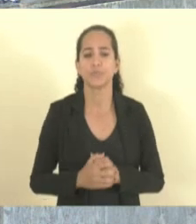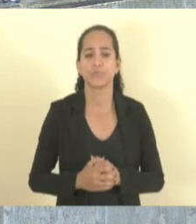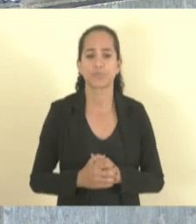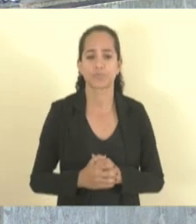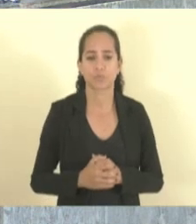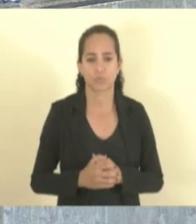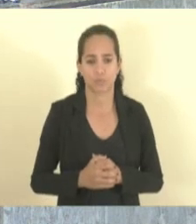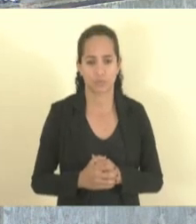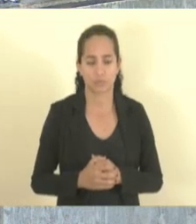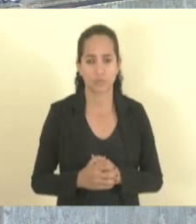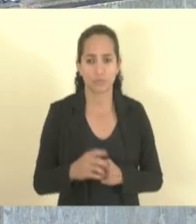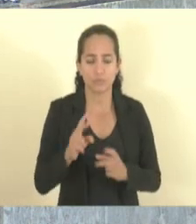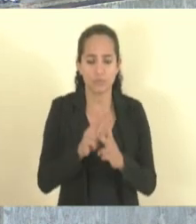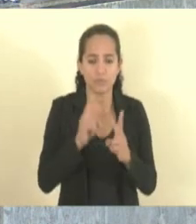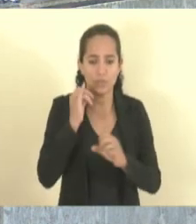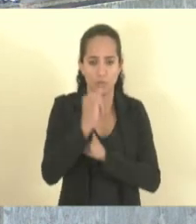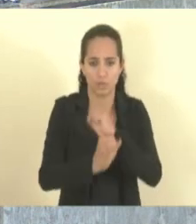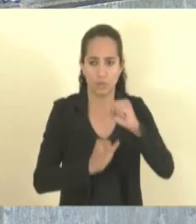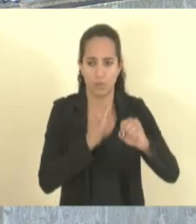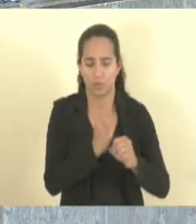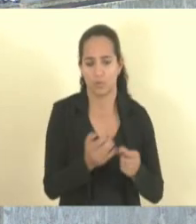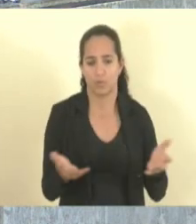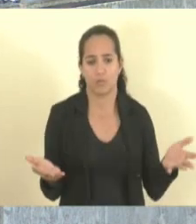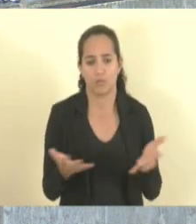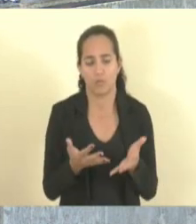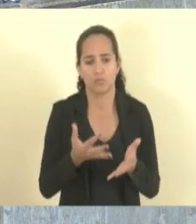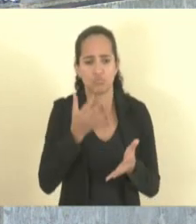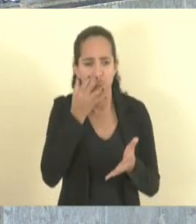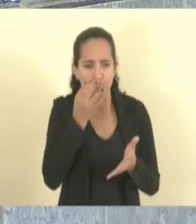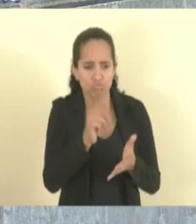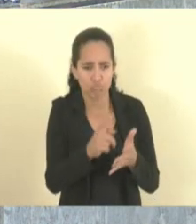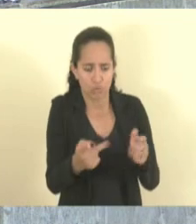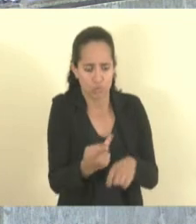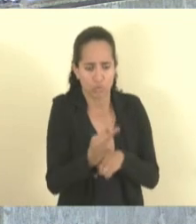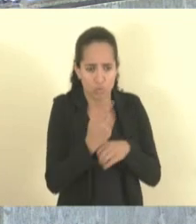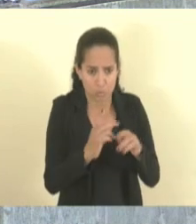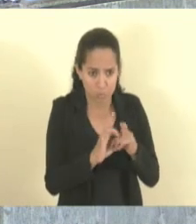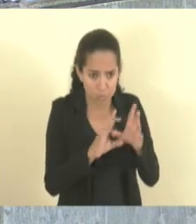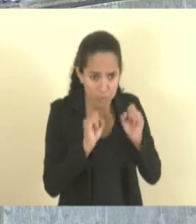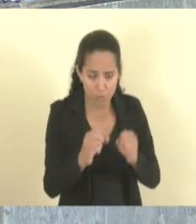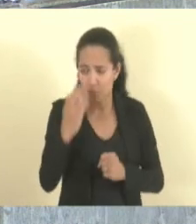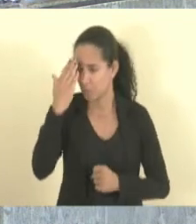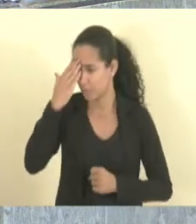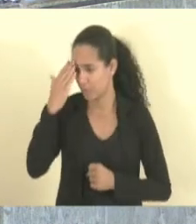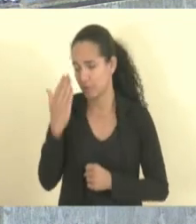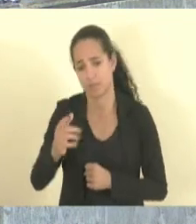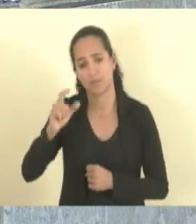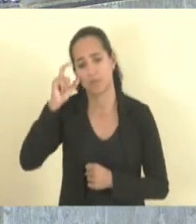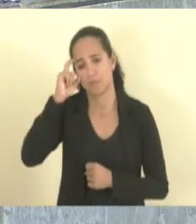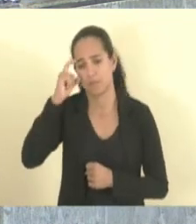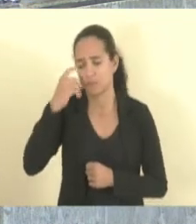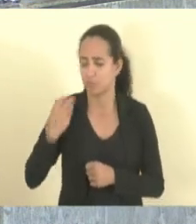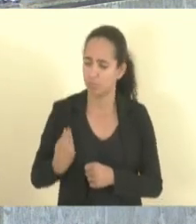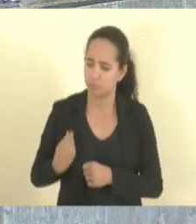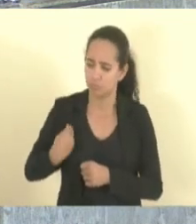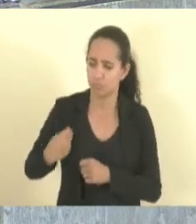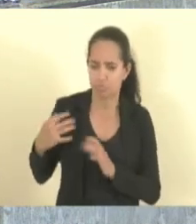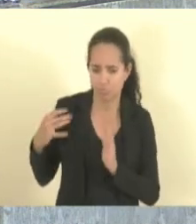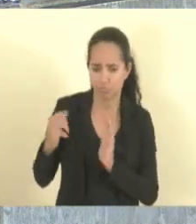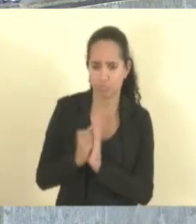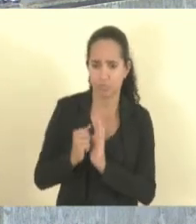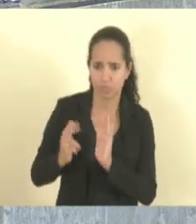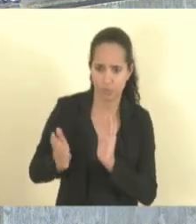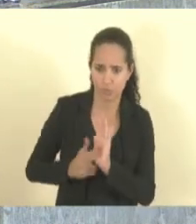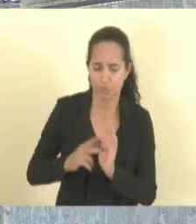Estou no online virtual. Estou bem, presidente, à sua disposição. Muito obrigado, deputado Mazinho dos Anjos. Registrei a presença do deputado